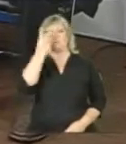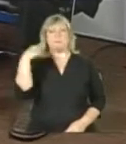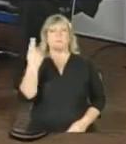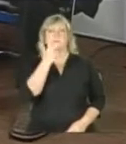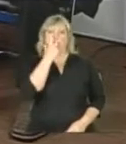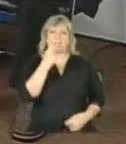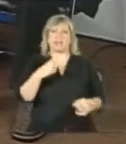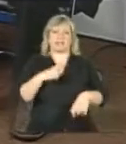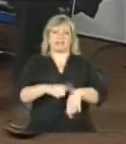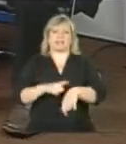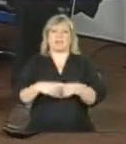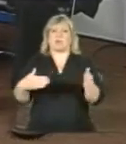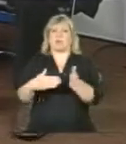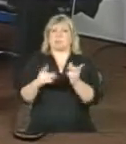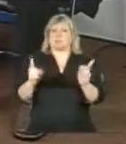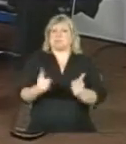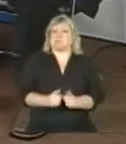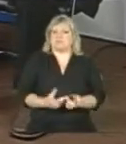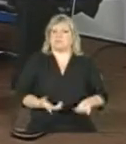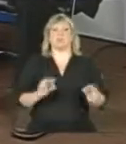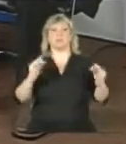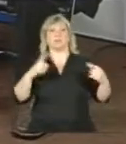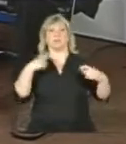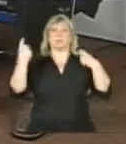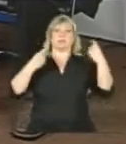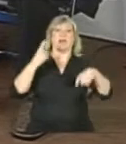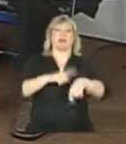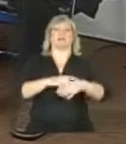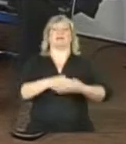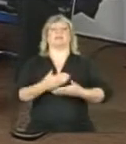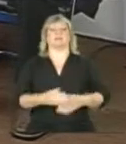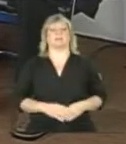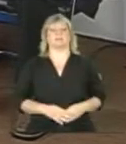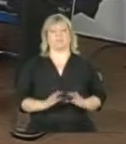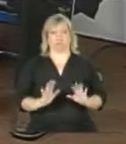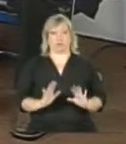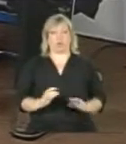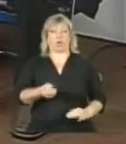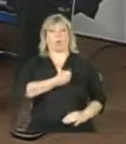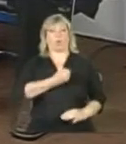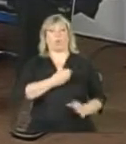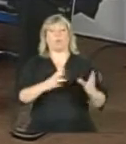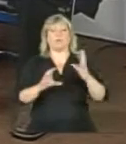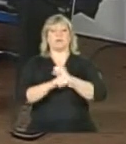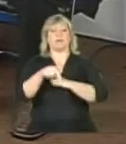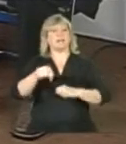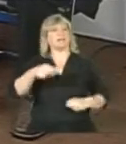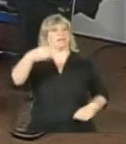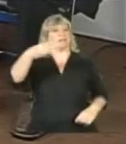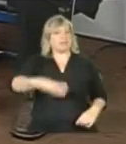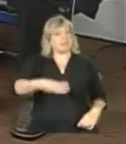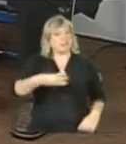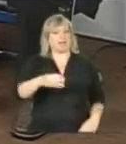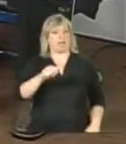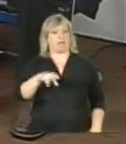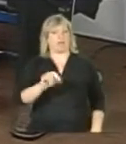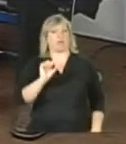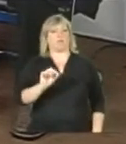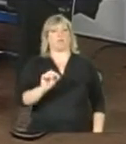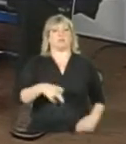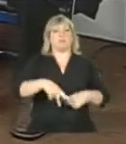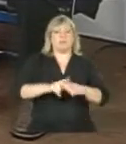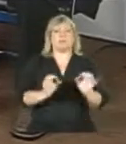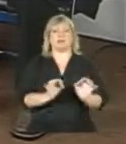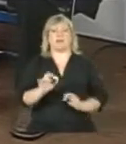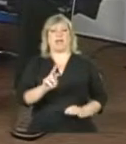todo mundo querendo. Os números demonstram que esse é o terceiro ano de revisão cadastral, um processo que